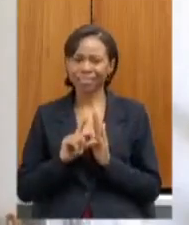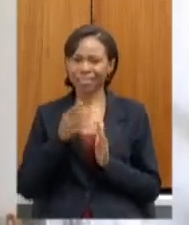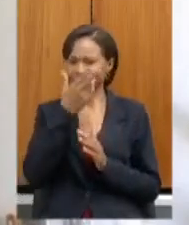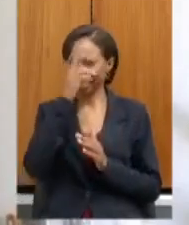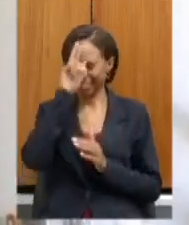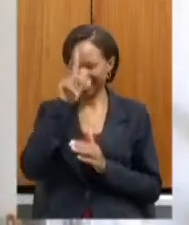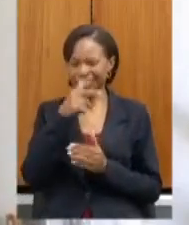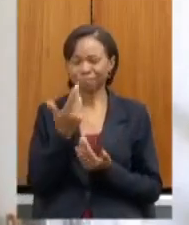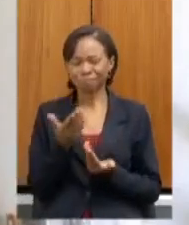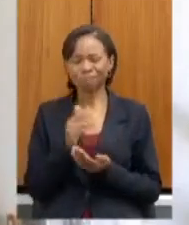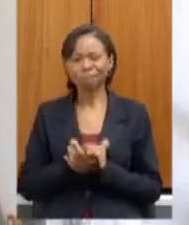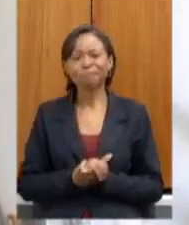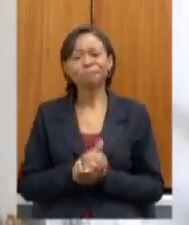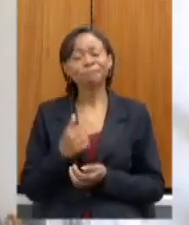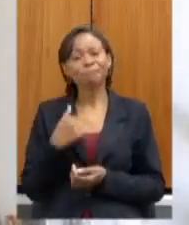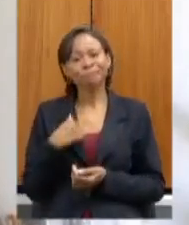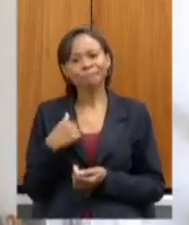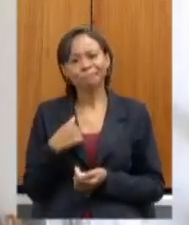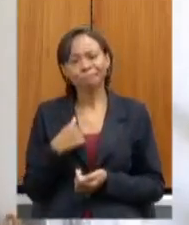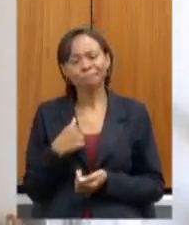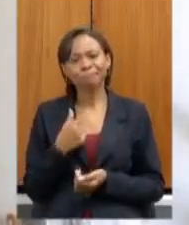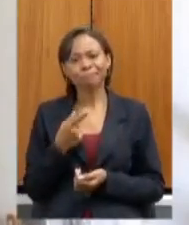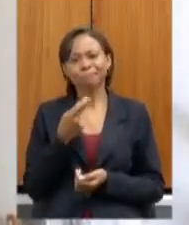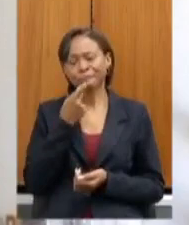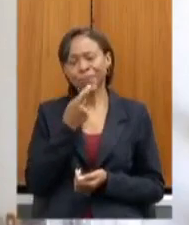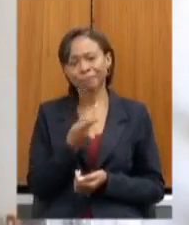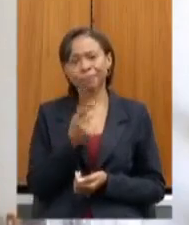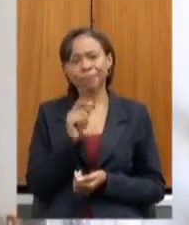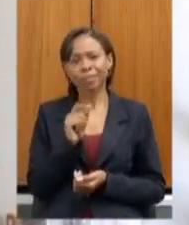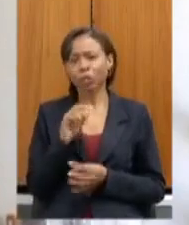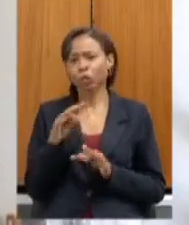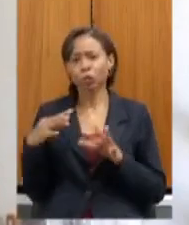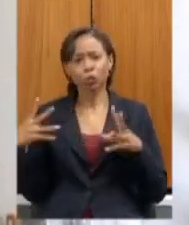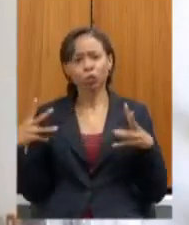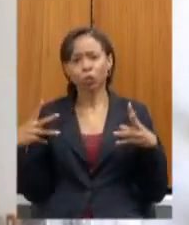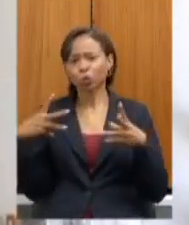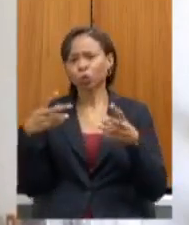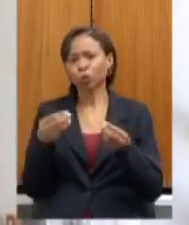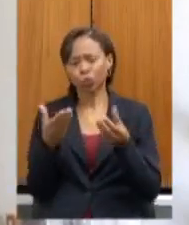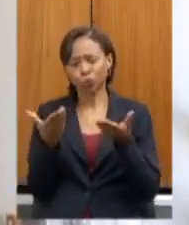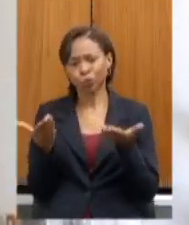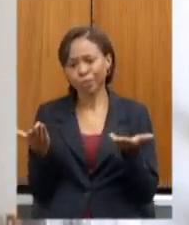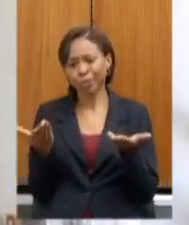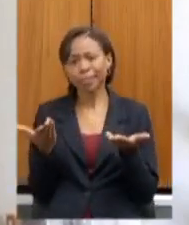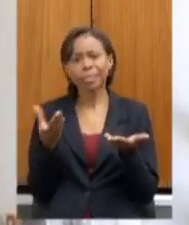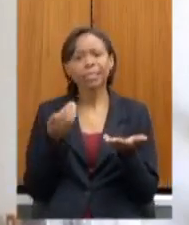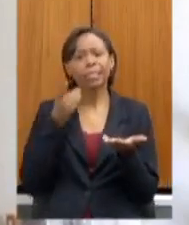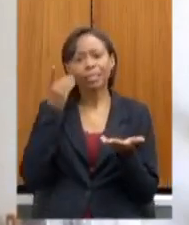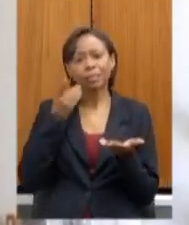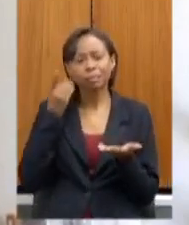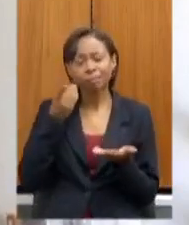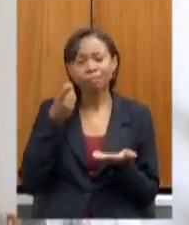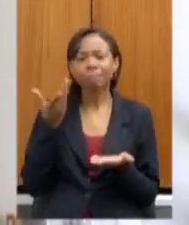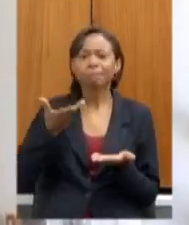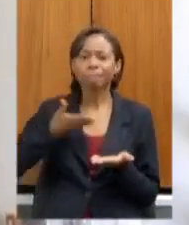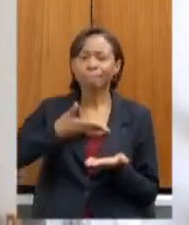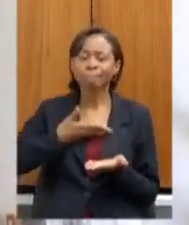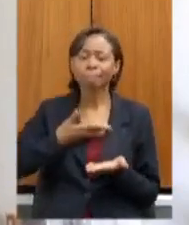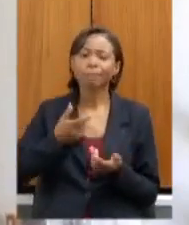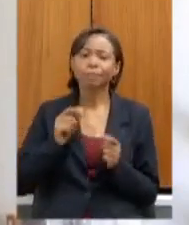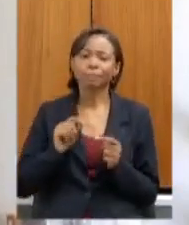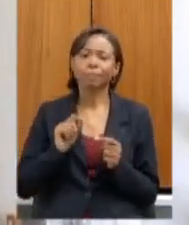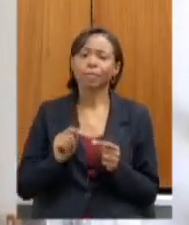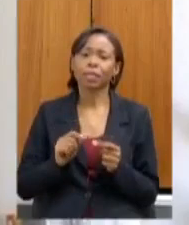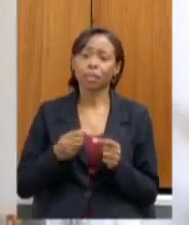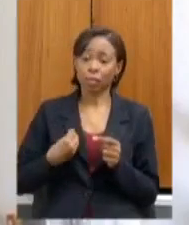deixar aqui essa fala e dizer para todos os colegas que essa participação foi muito